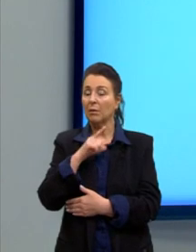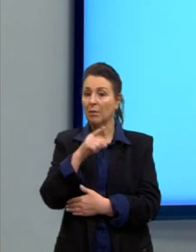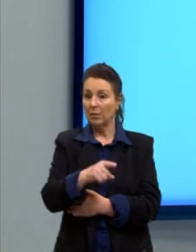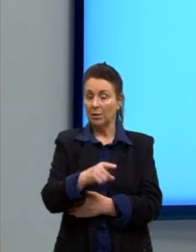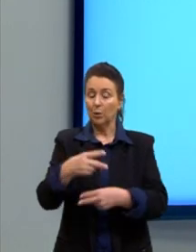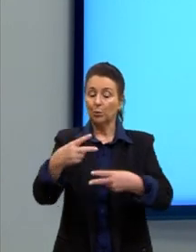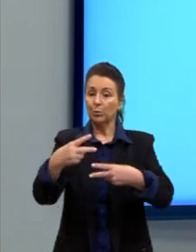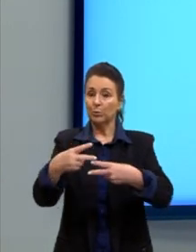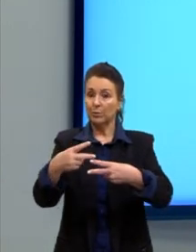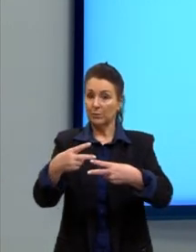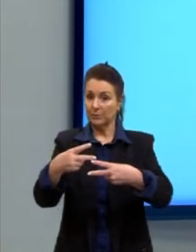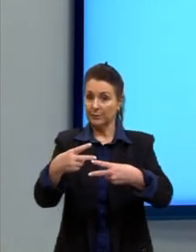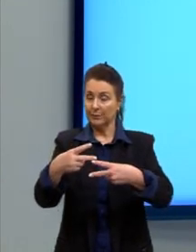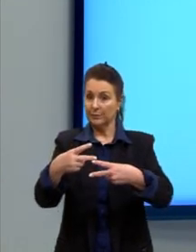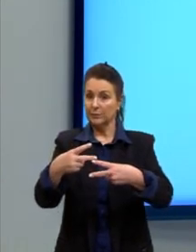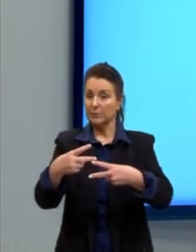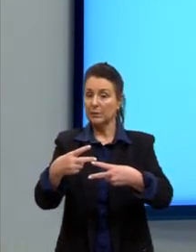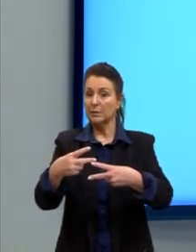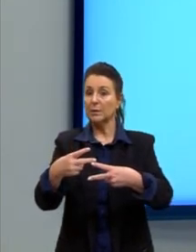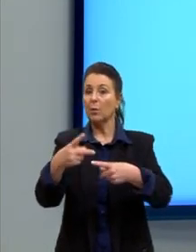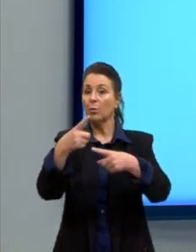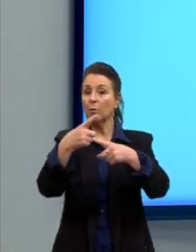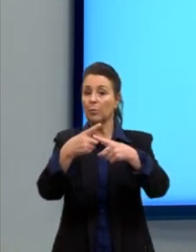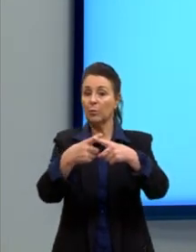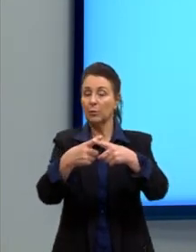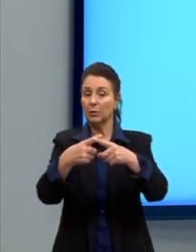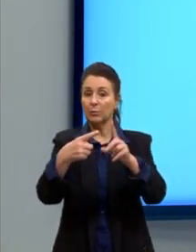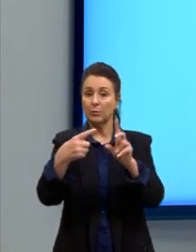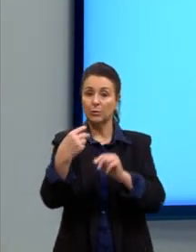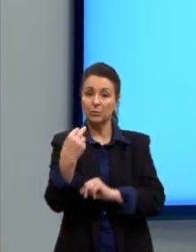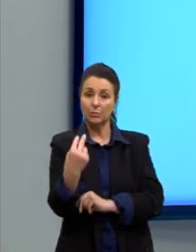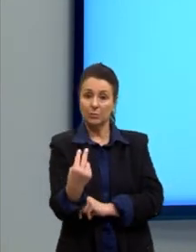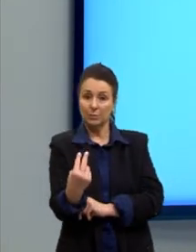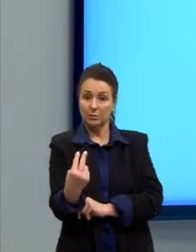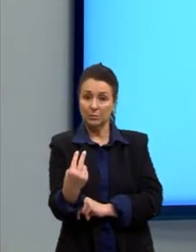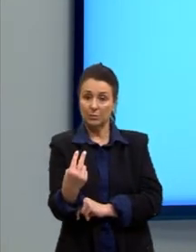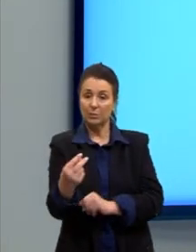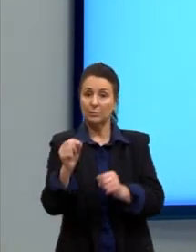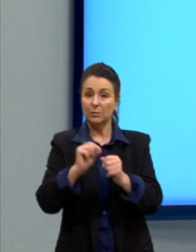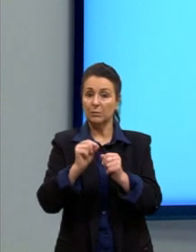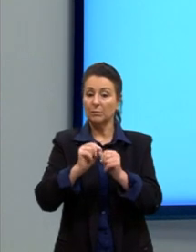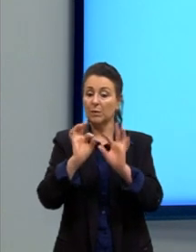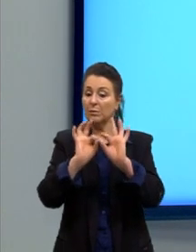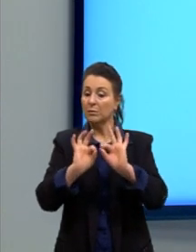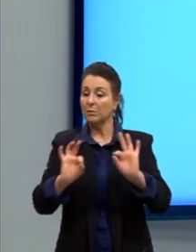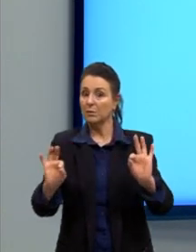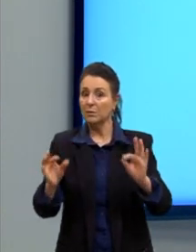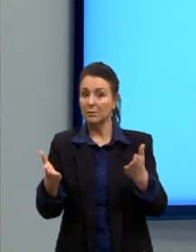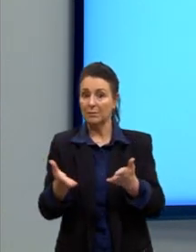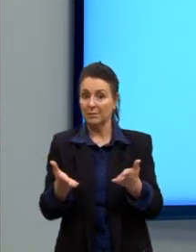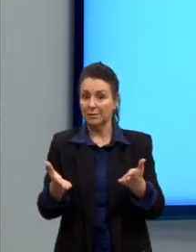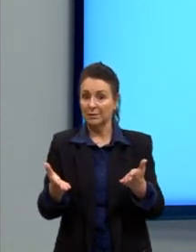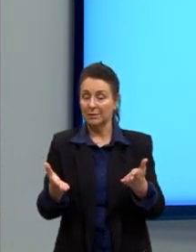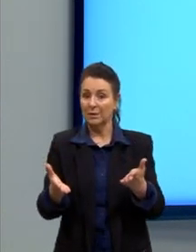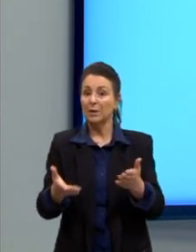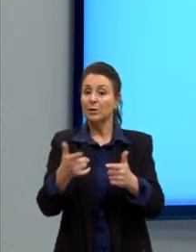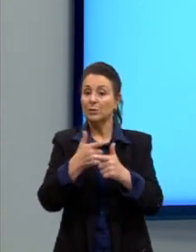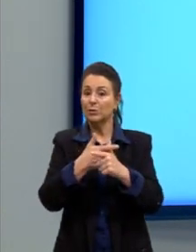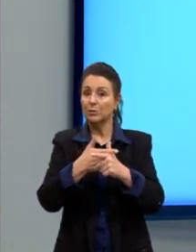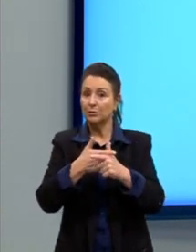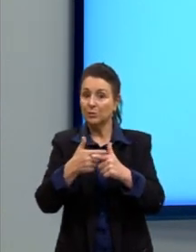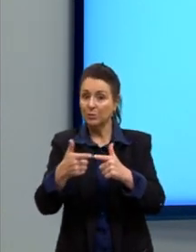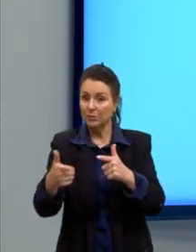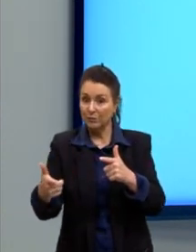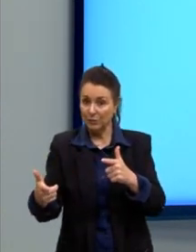coeficientes aqui, eles são múltiplos de 2. Então, eu posso até fazer uma simplificação. Vou dividir todos